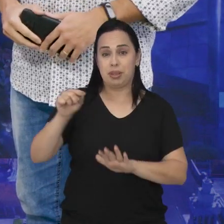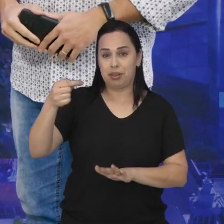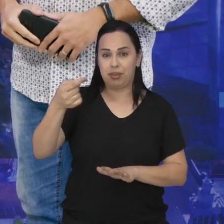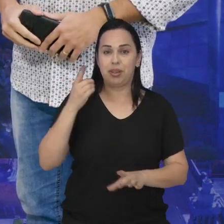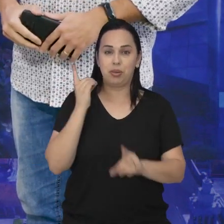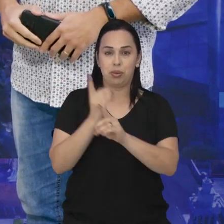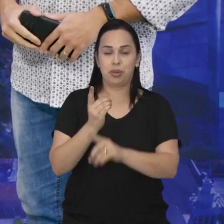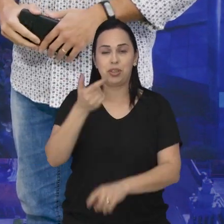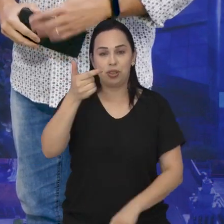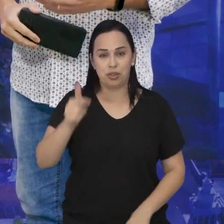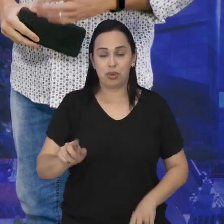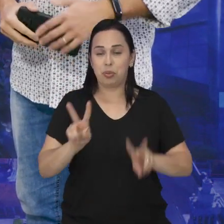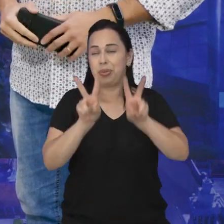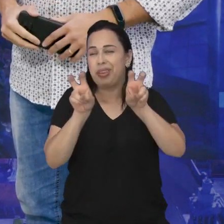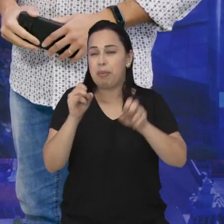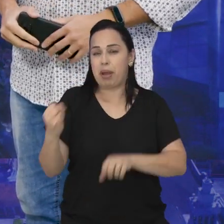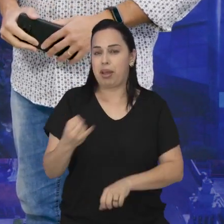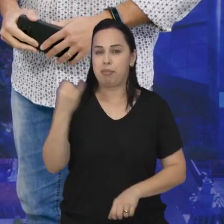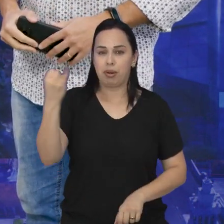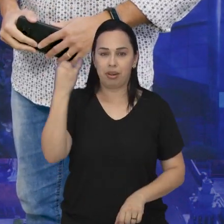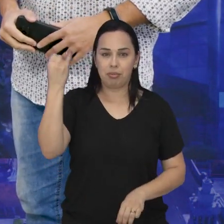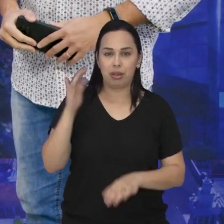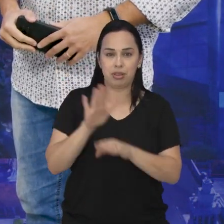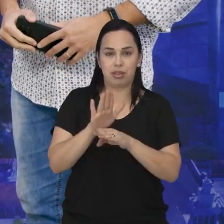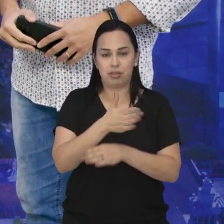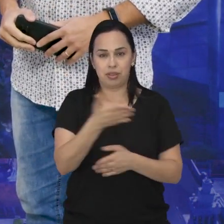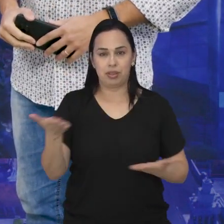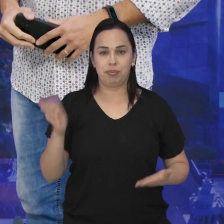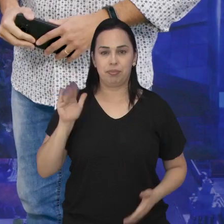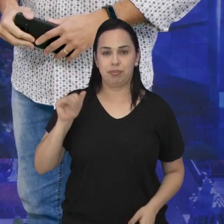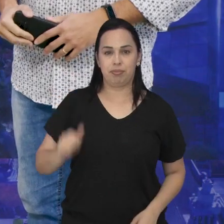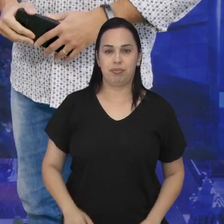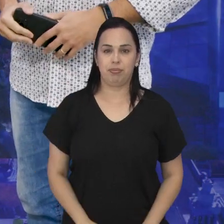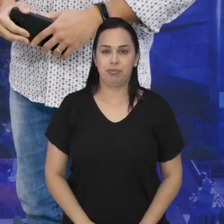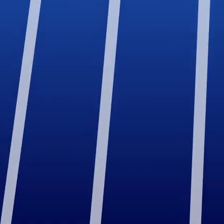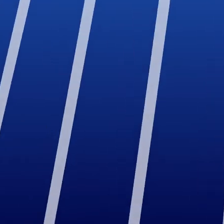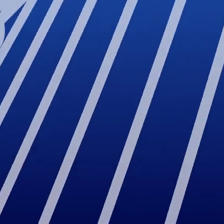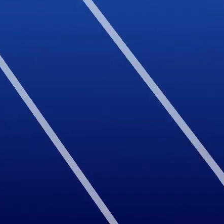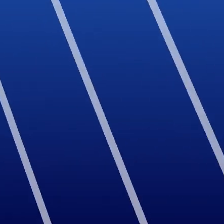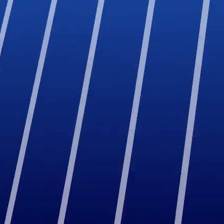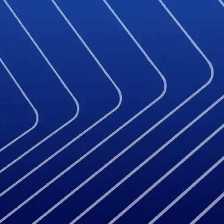Nos vemos na próxima semana com outro tema importante para a nossa cidade. Até lá.